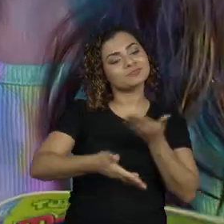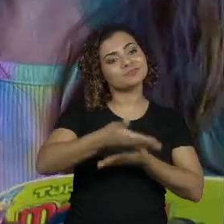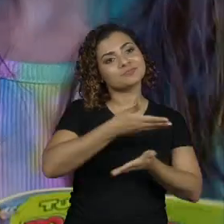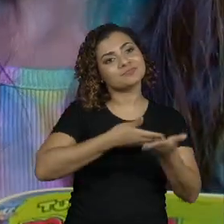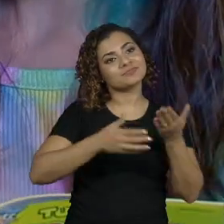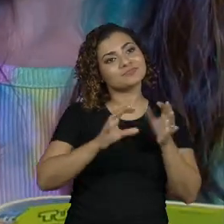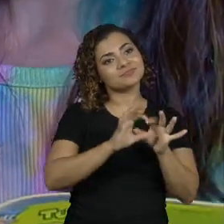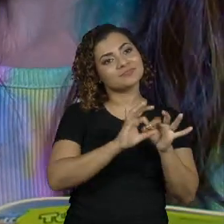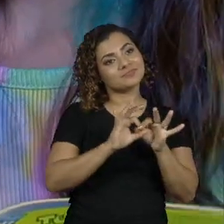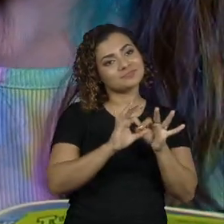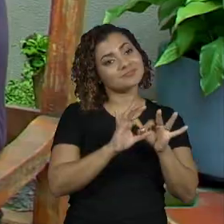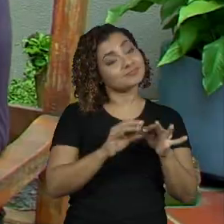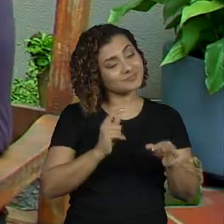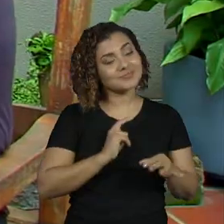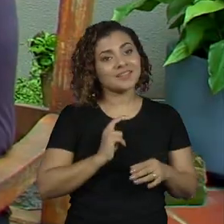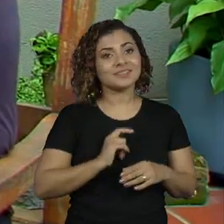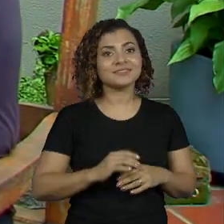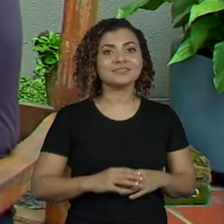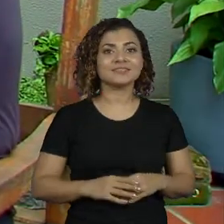outros tipos de laços.